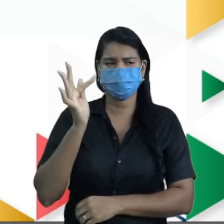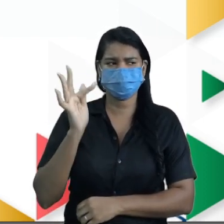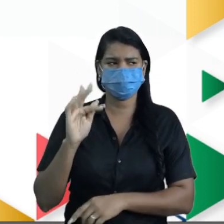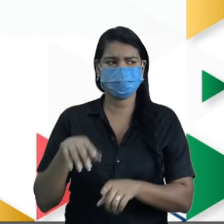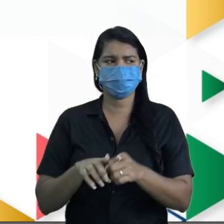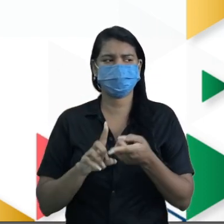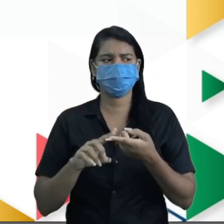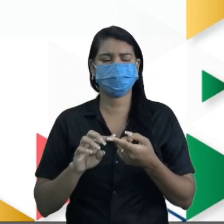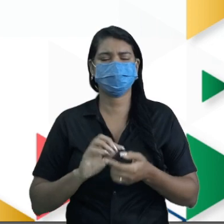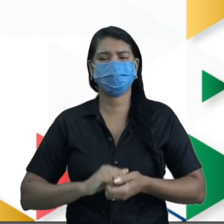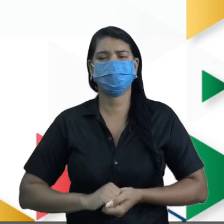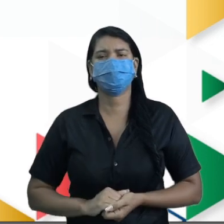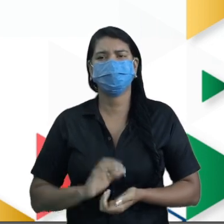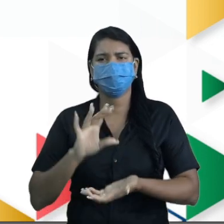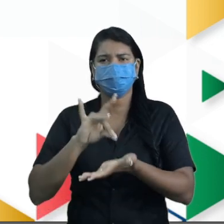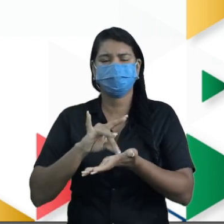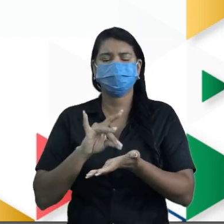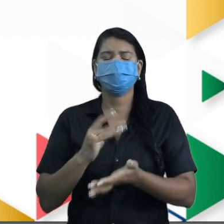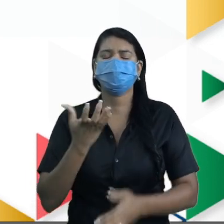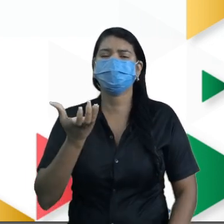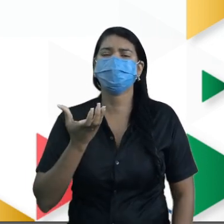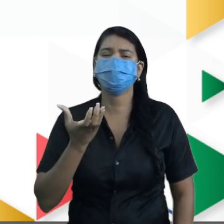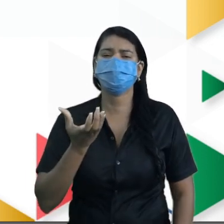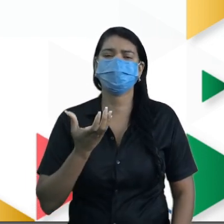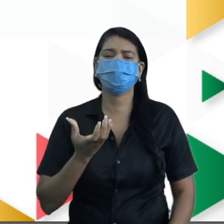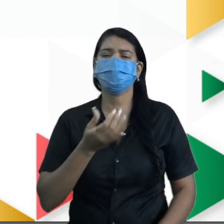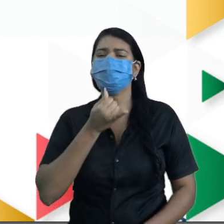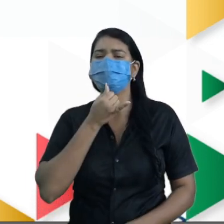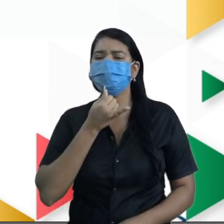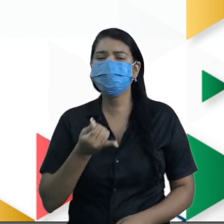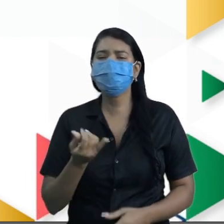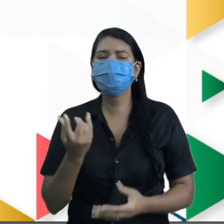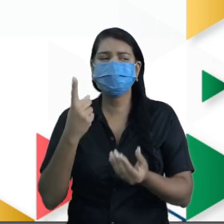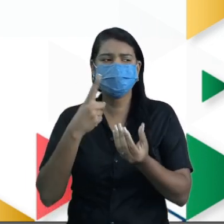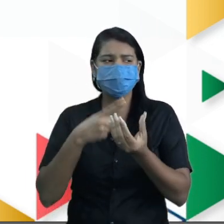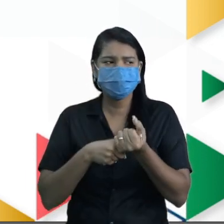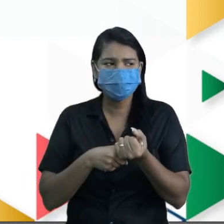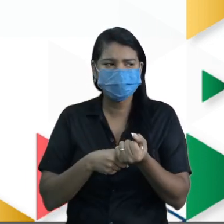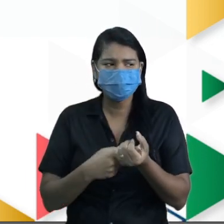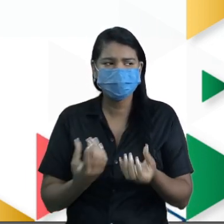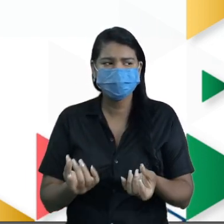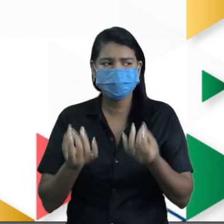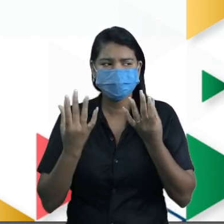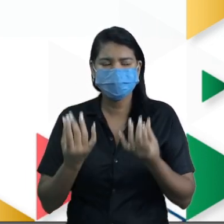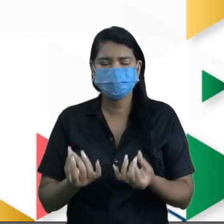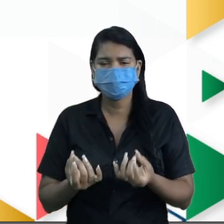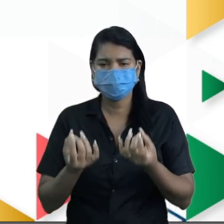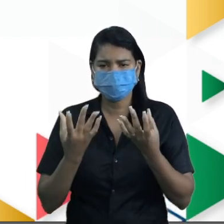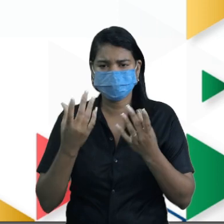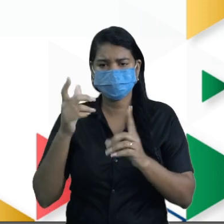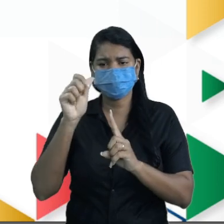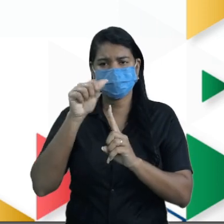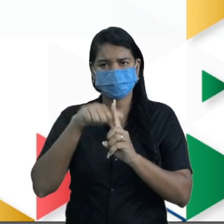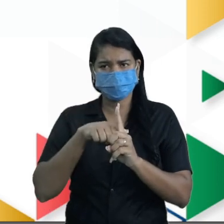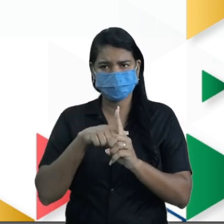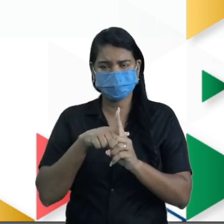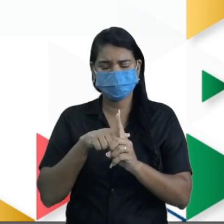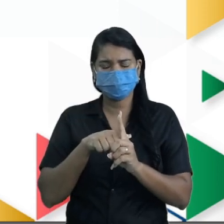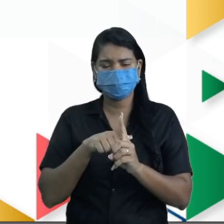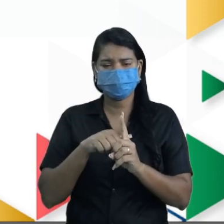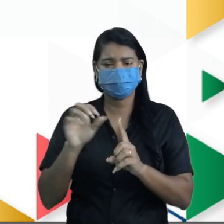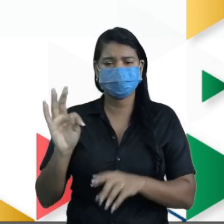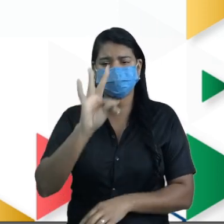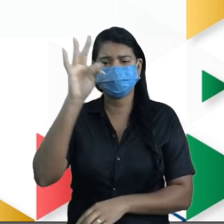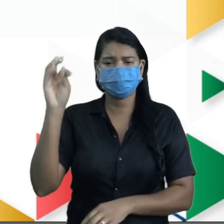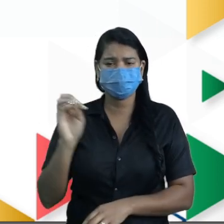Aí, na verdade, o é ele quer? Quantos cachorros quentes foram vendidos nesses meses? Ele quer o